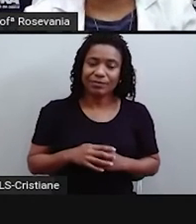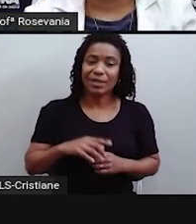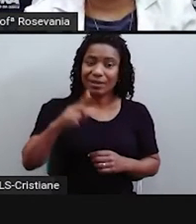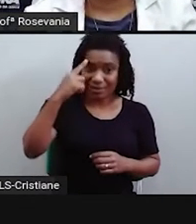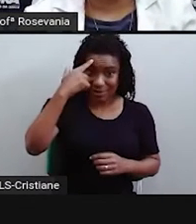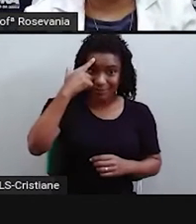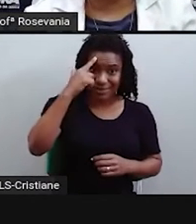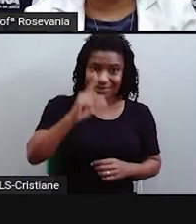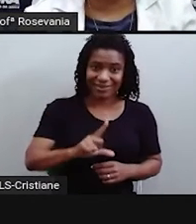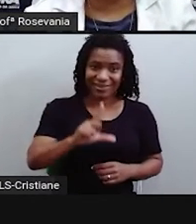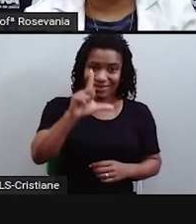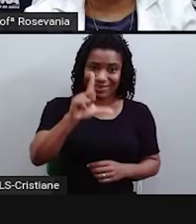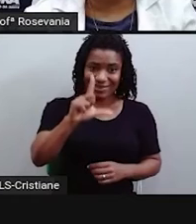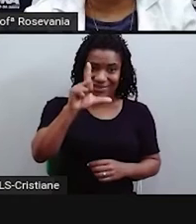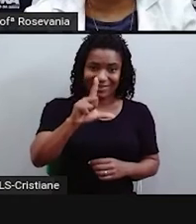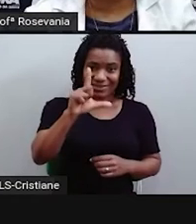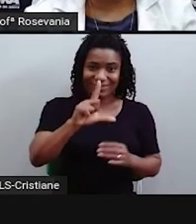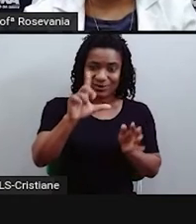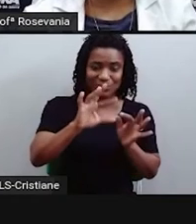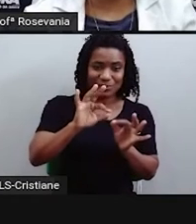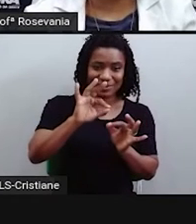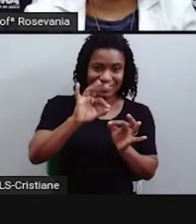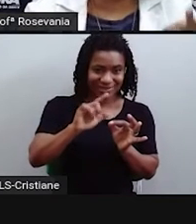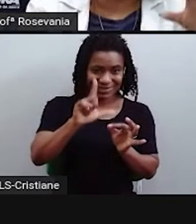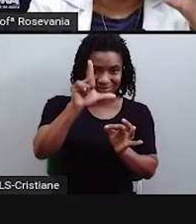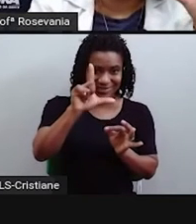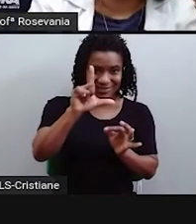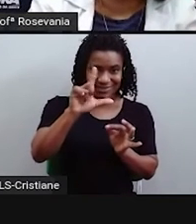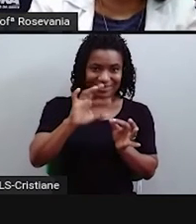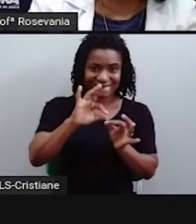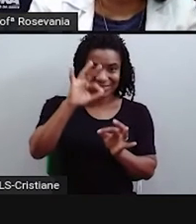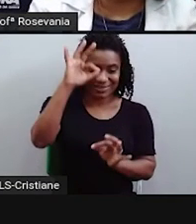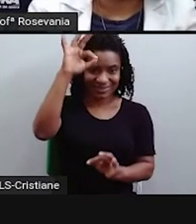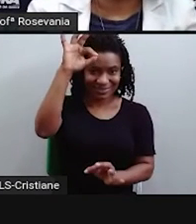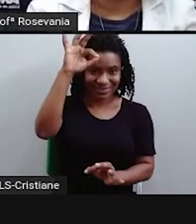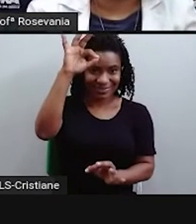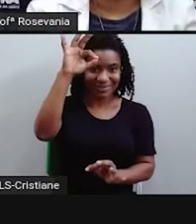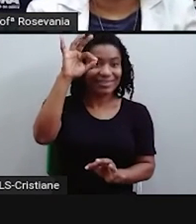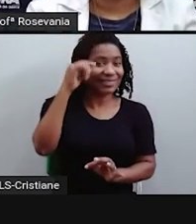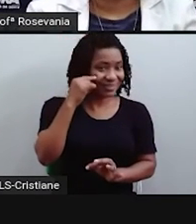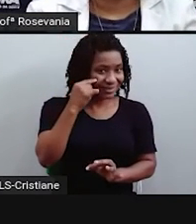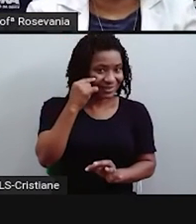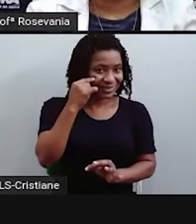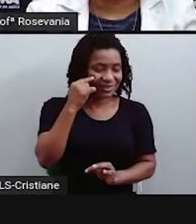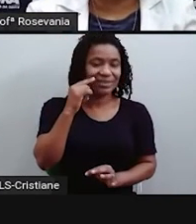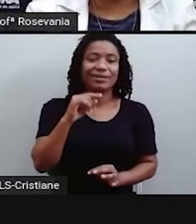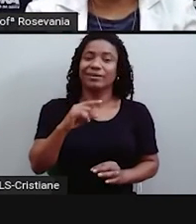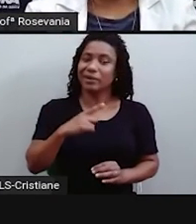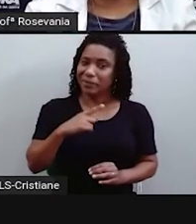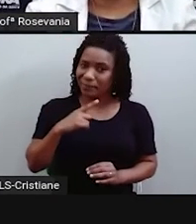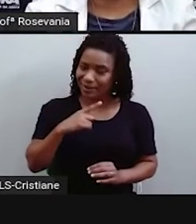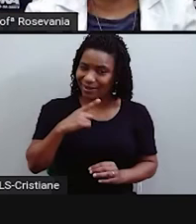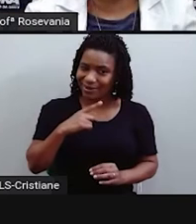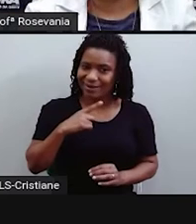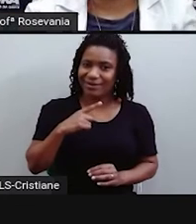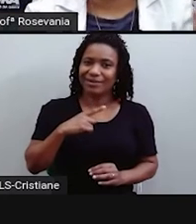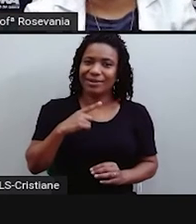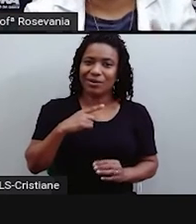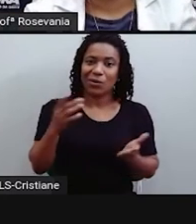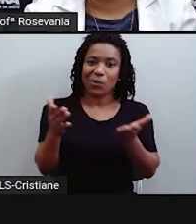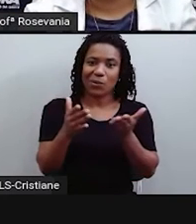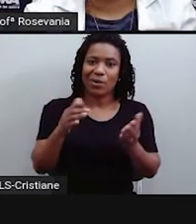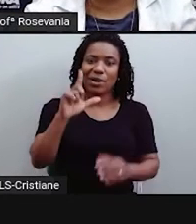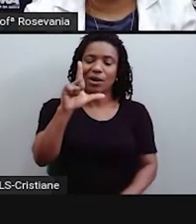longitude. São as mesmas linhas, só que agora, elas não são só números, elas passam a ter o grau. Mais uma vez,